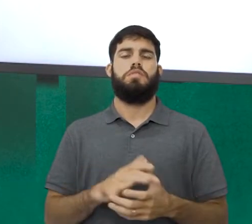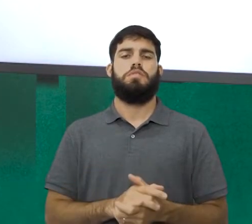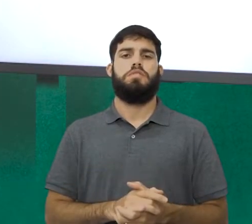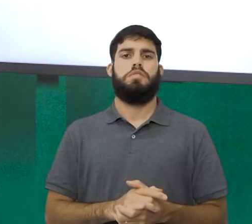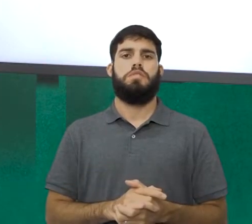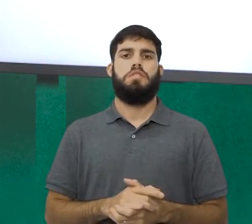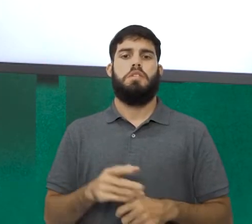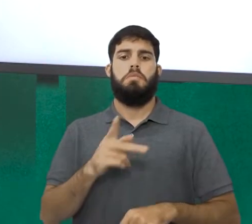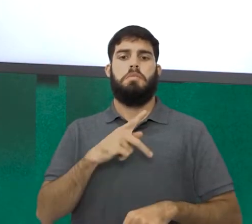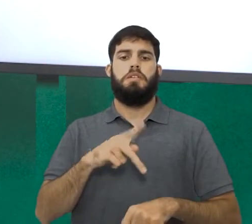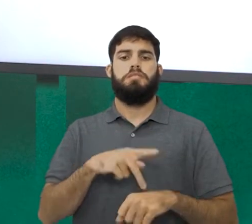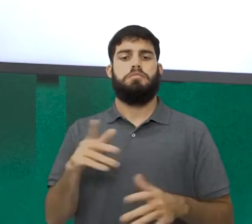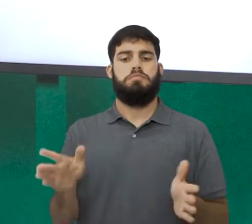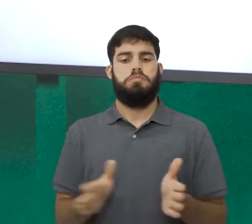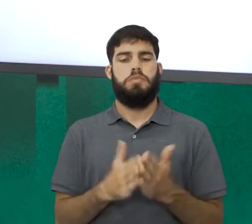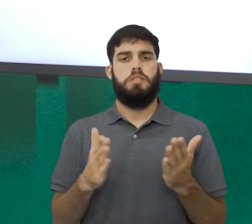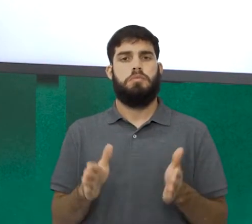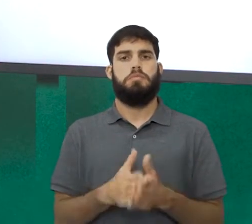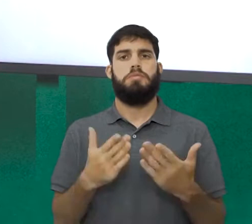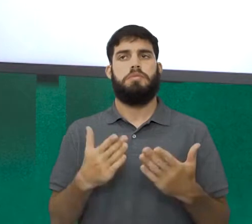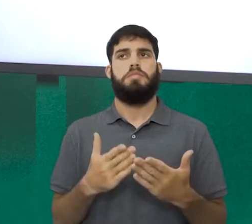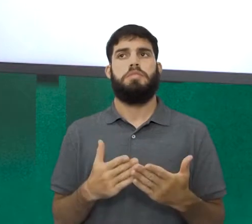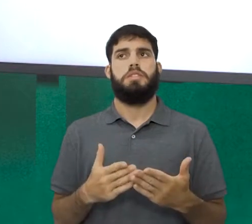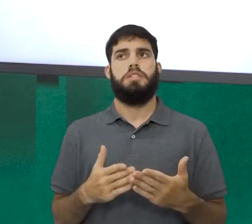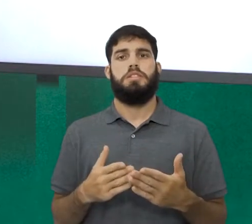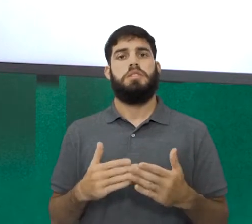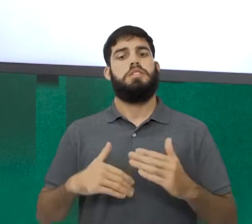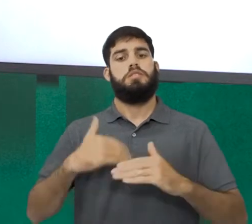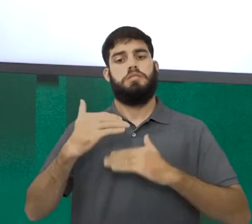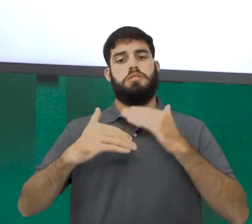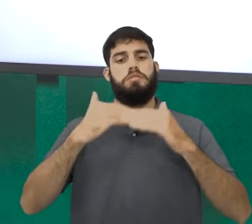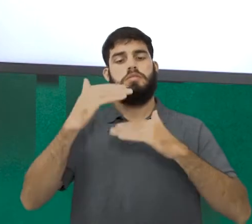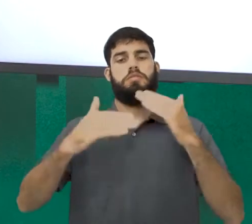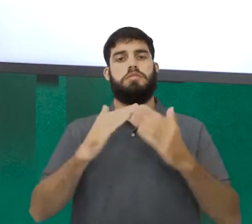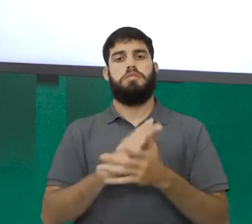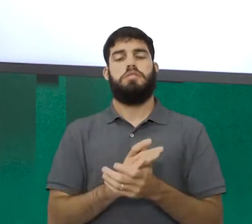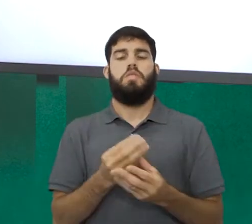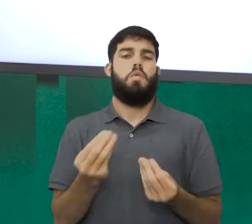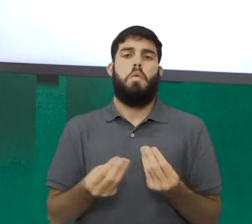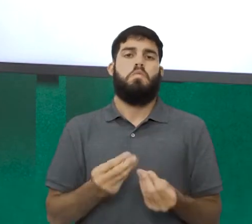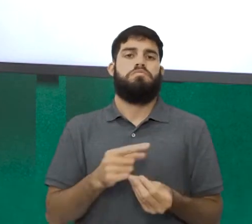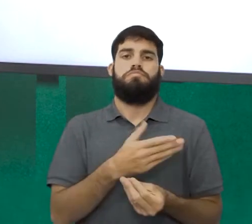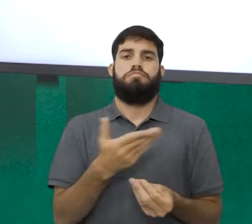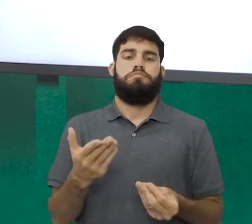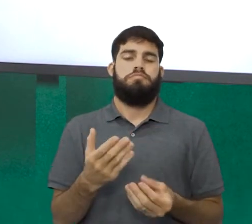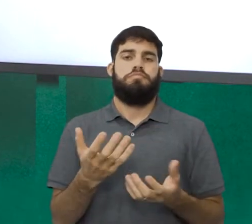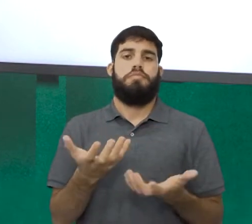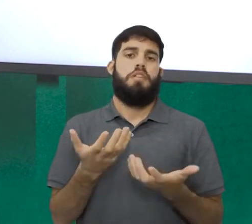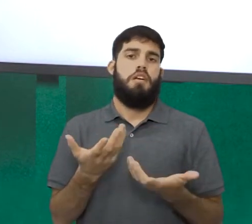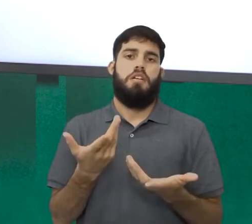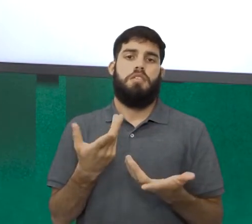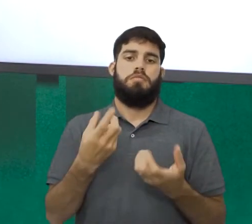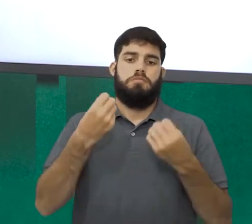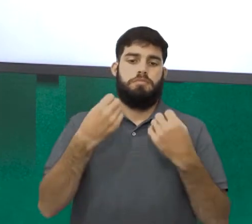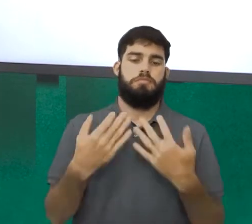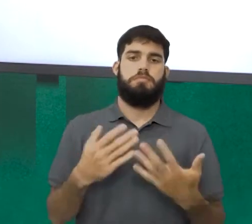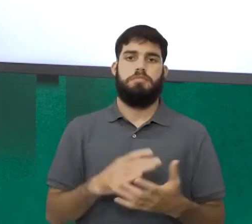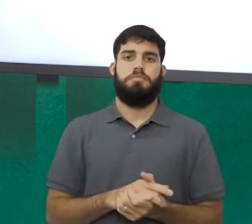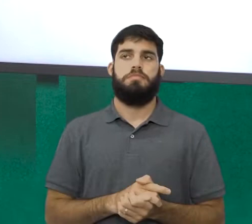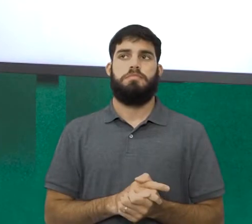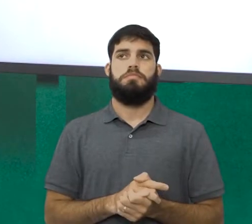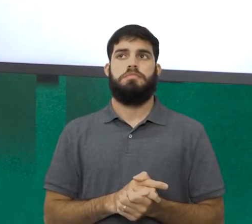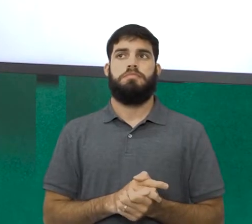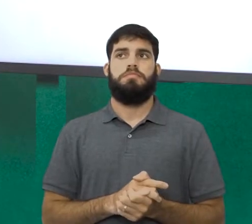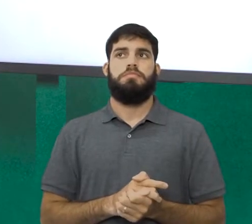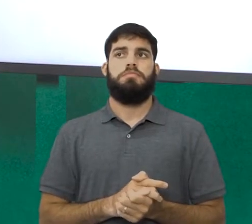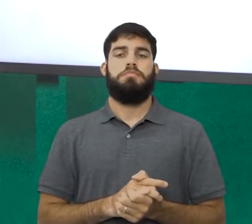países pobres, subdesenvolvidos, em desenvolvimentos, como você queira rotular. O processo foi rápido